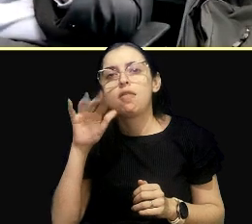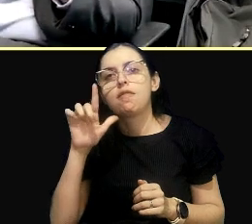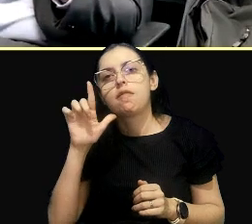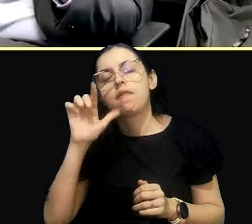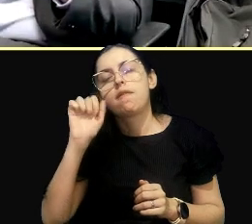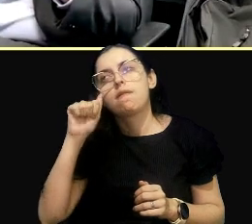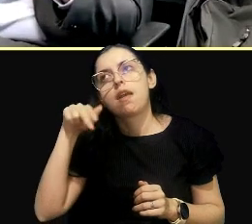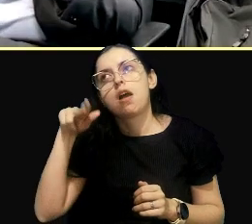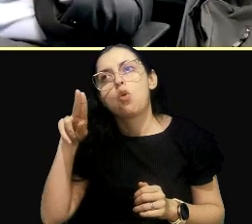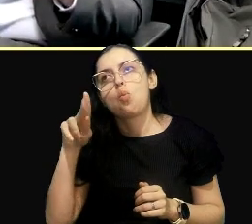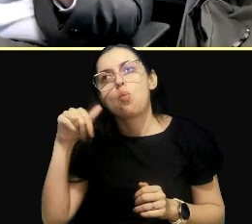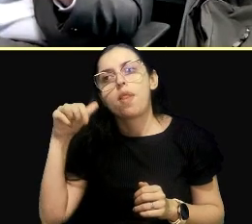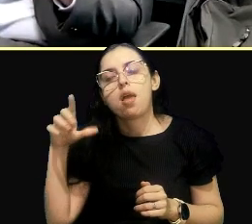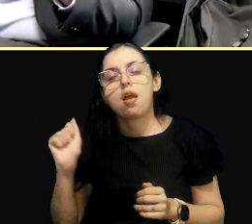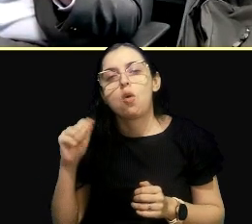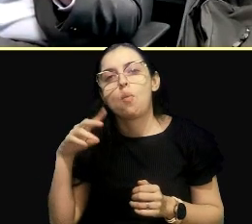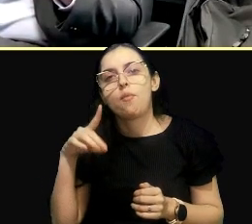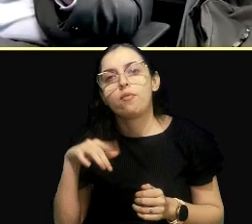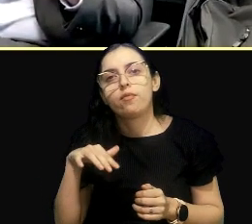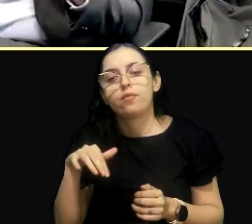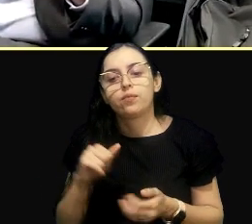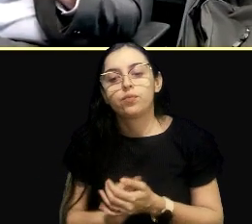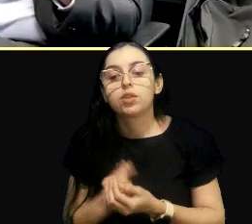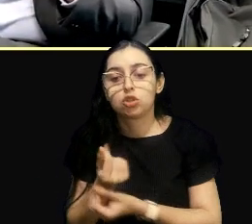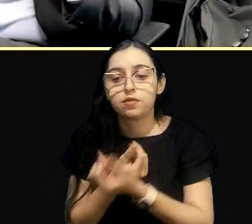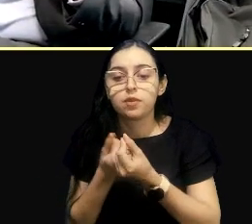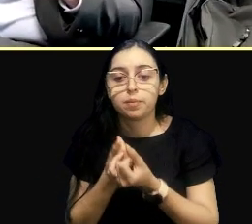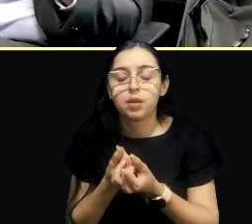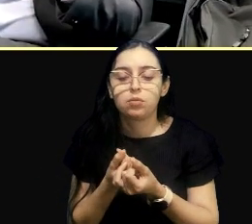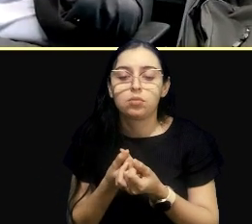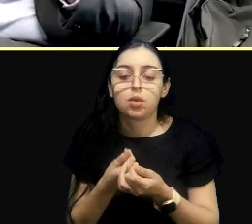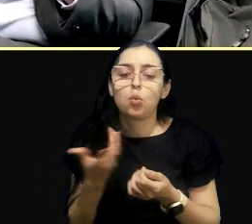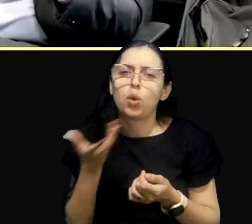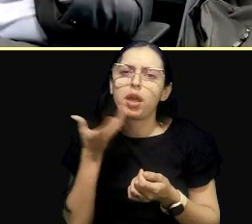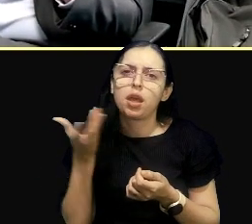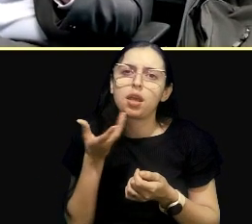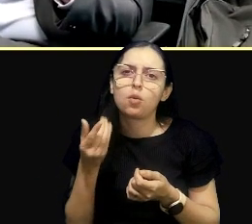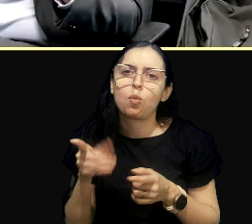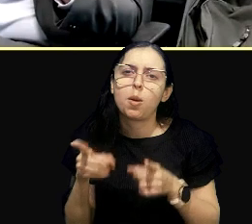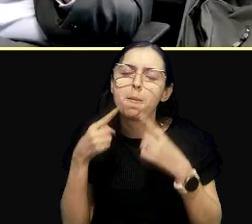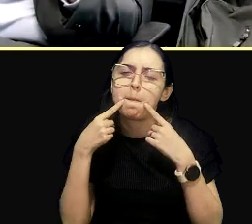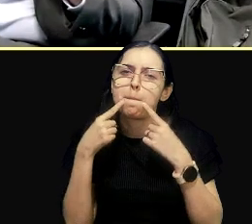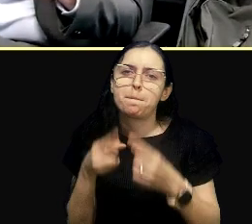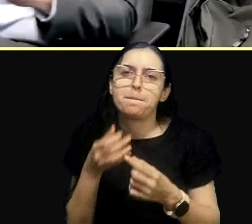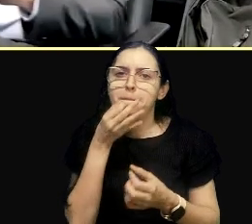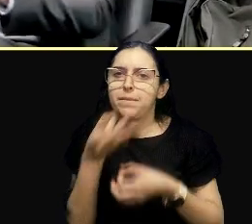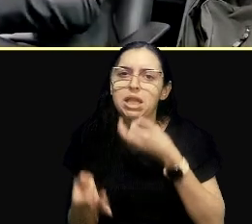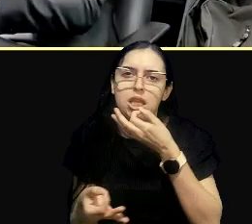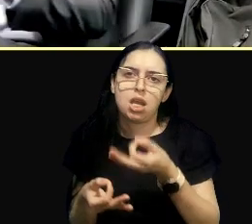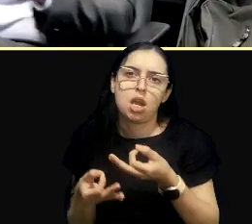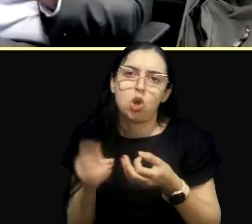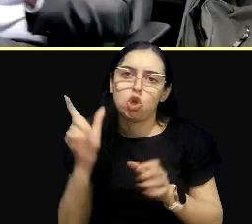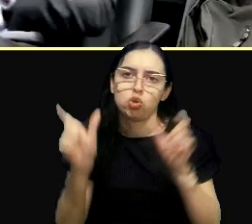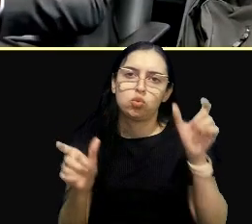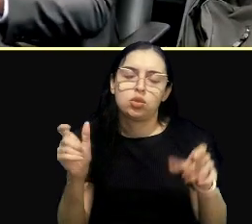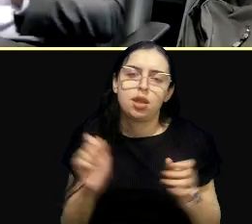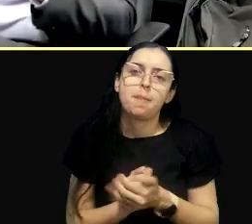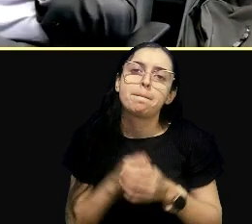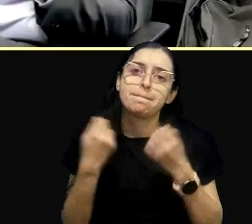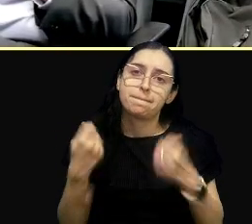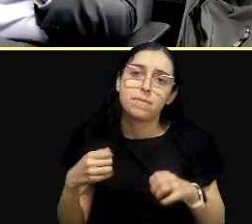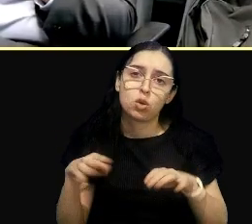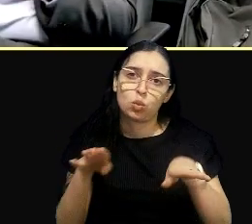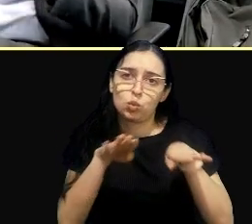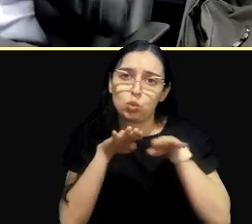desenvolvimento econômico, né? E eu queria, a opinião dos senhores, se é possível essa compatibilização